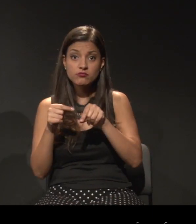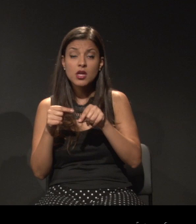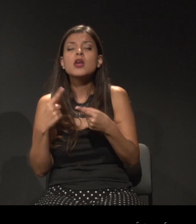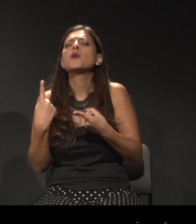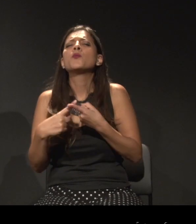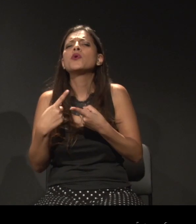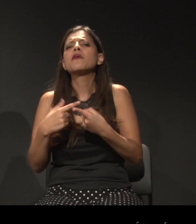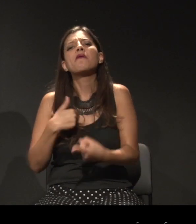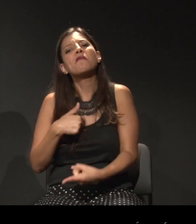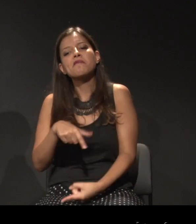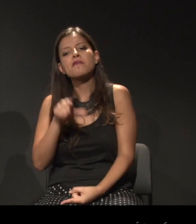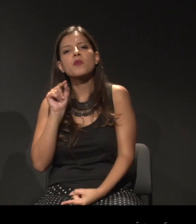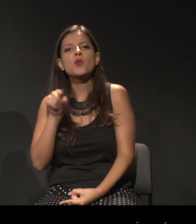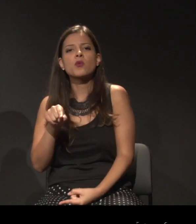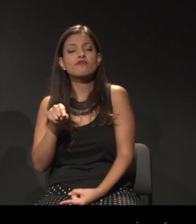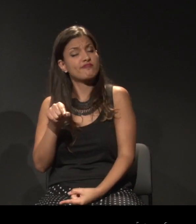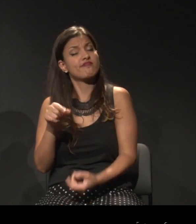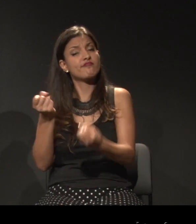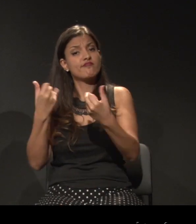escolhas?